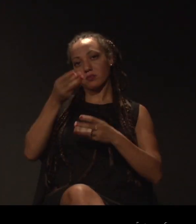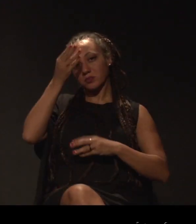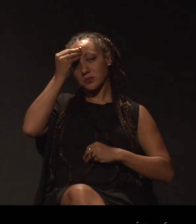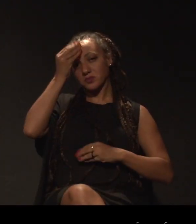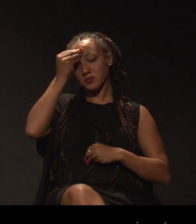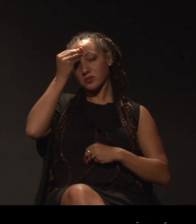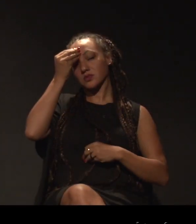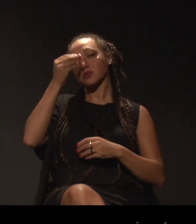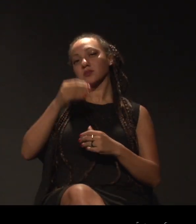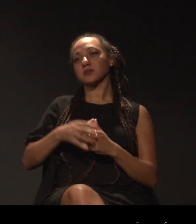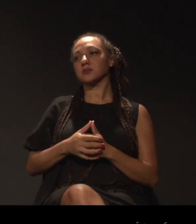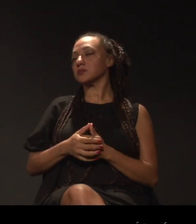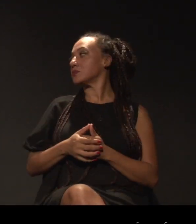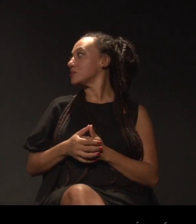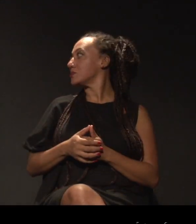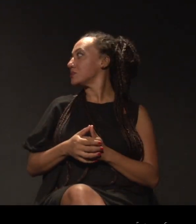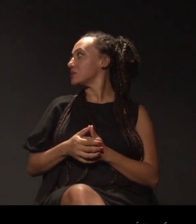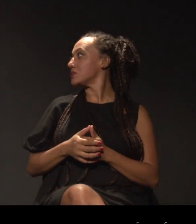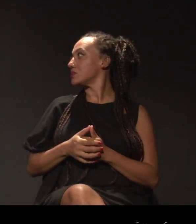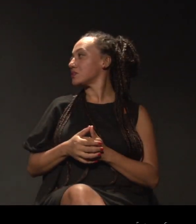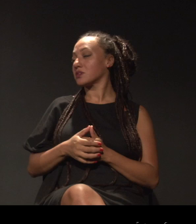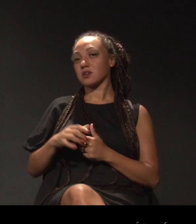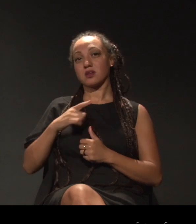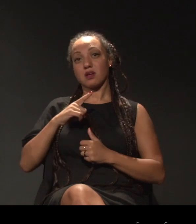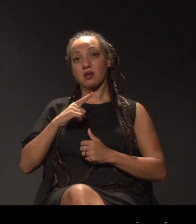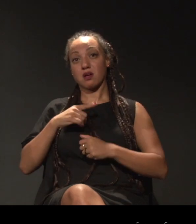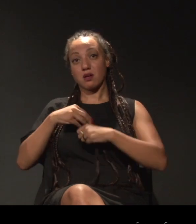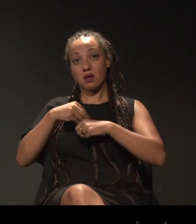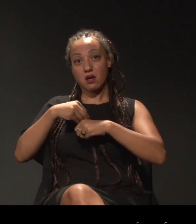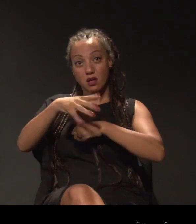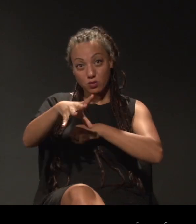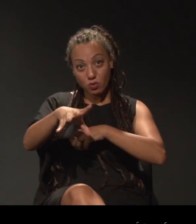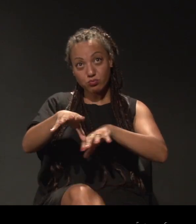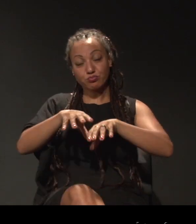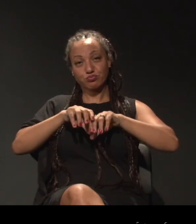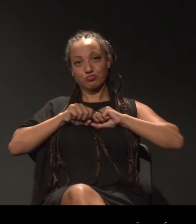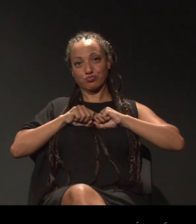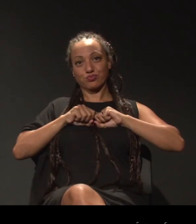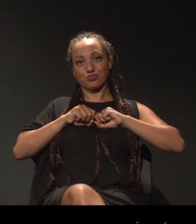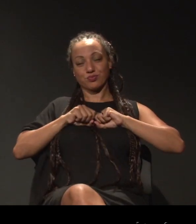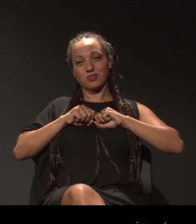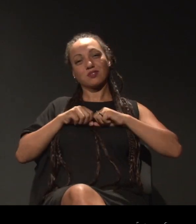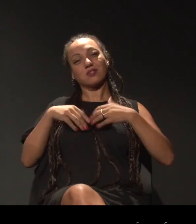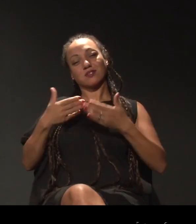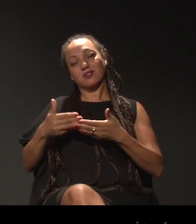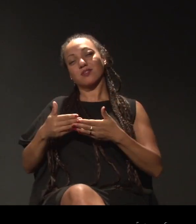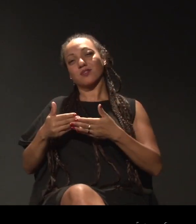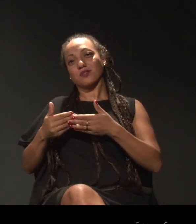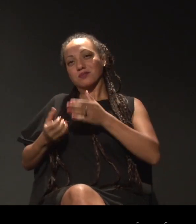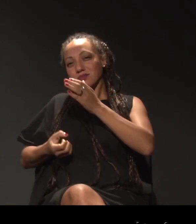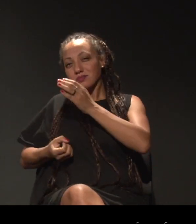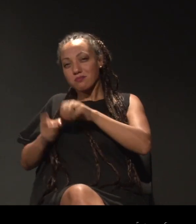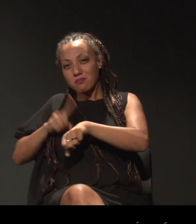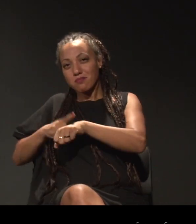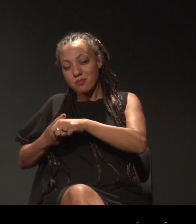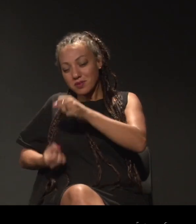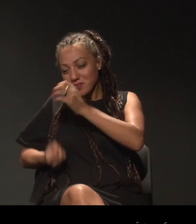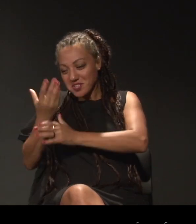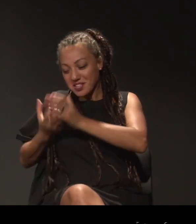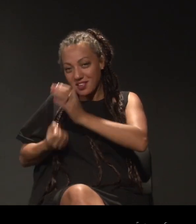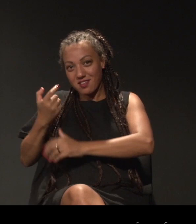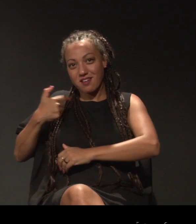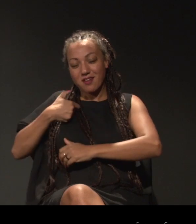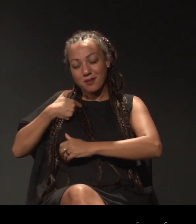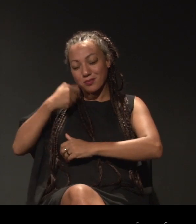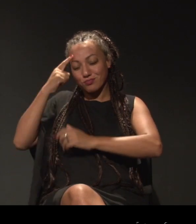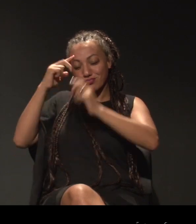como ator e receptor. Então, desde a concepção, a criação é minha e